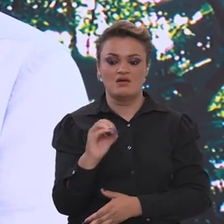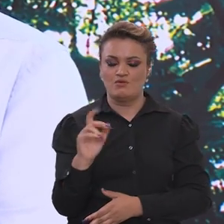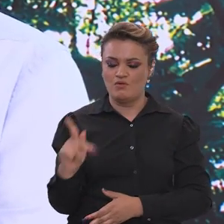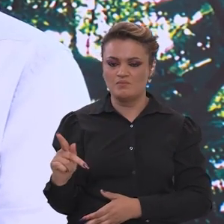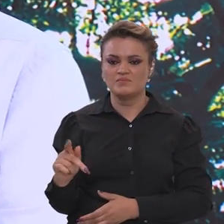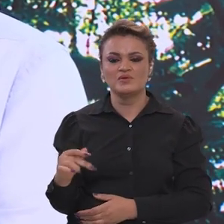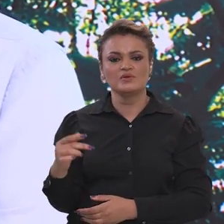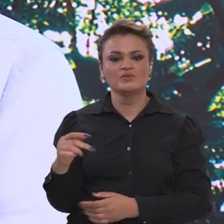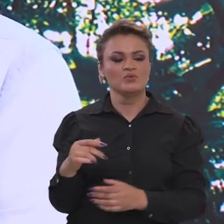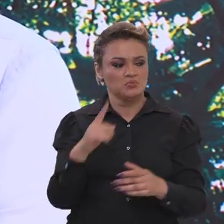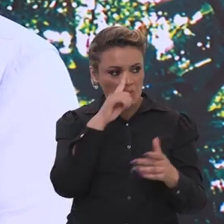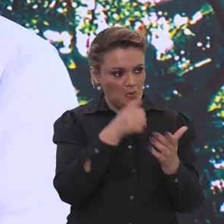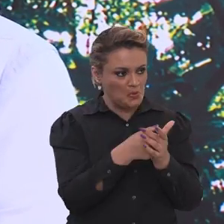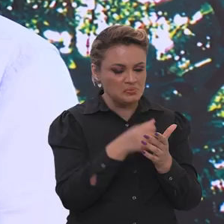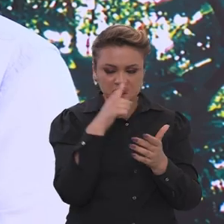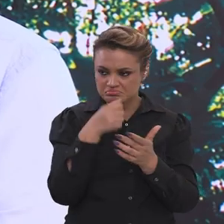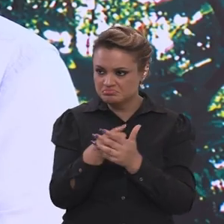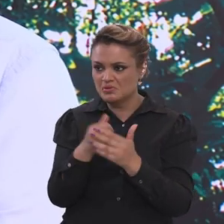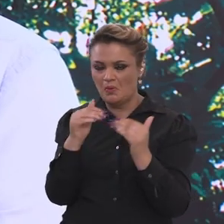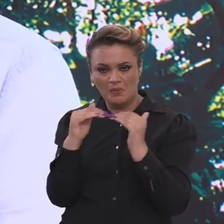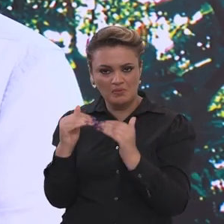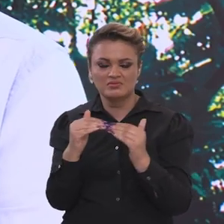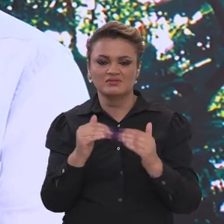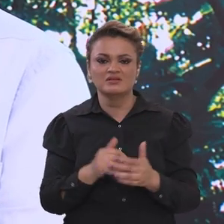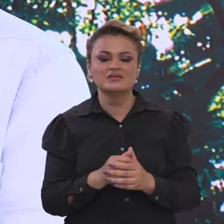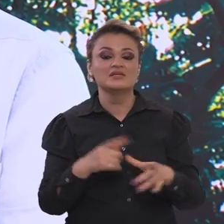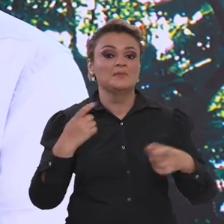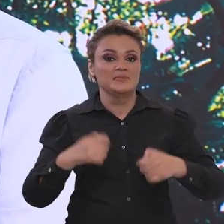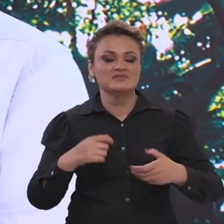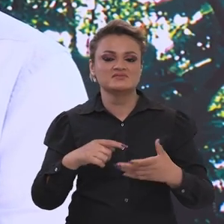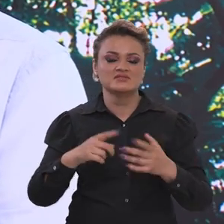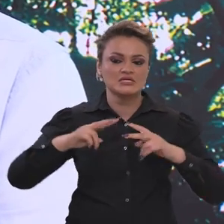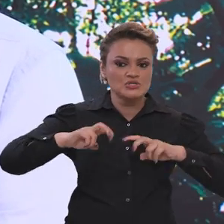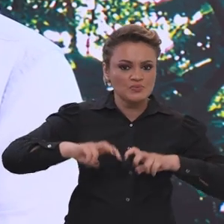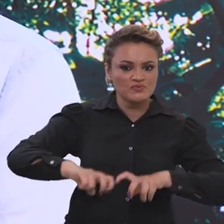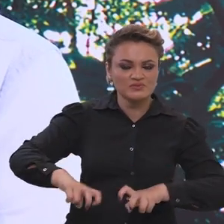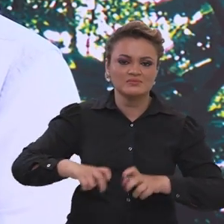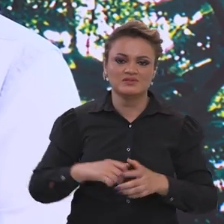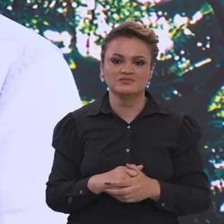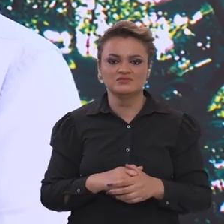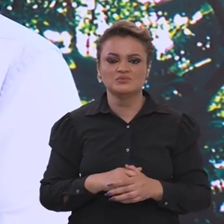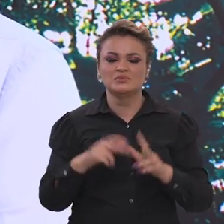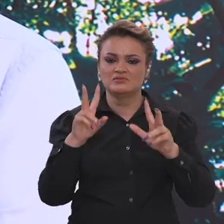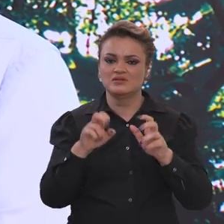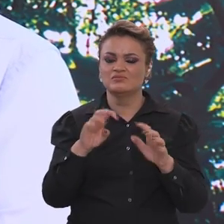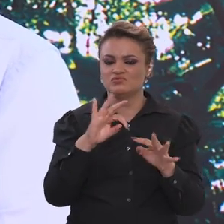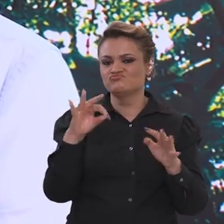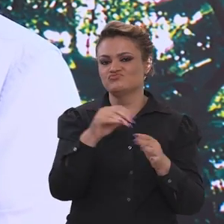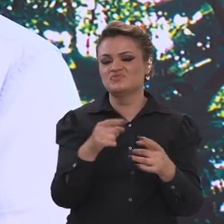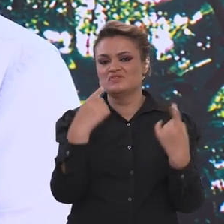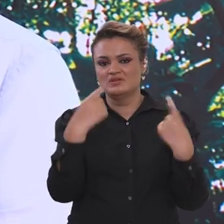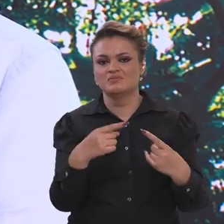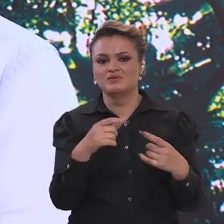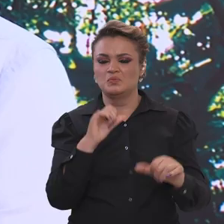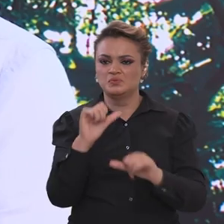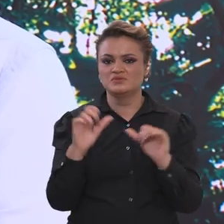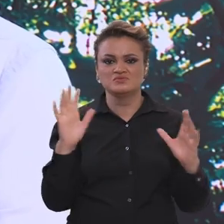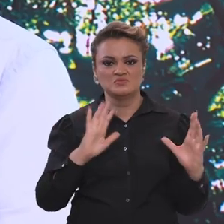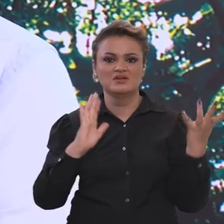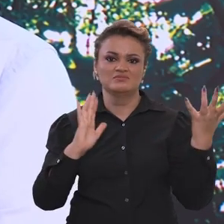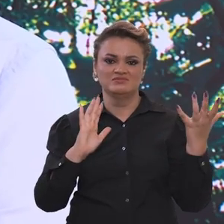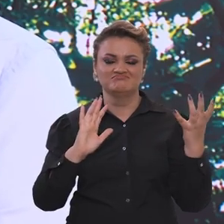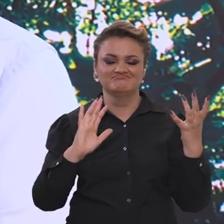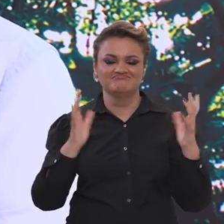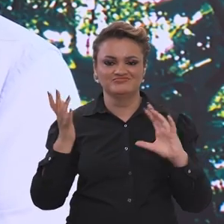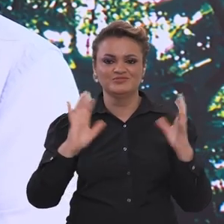alguns consensos já construídos e com a necessidade de aprofundar sobretudo o tema do enfrentamento à